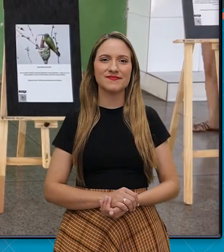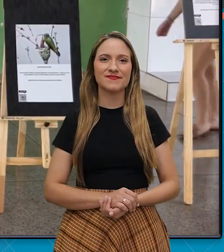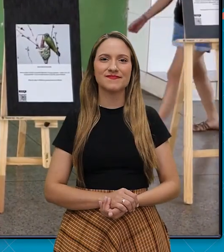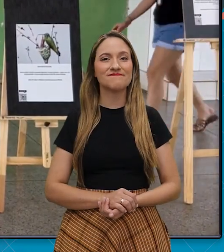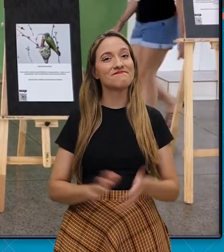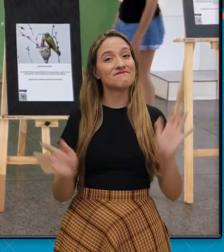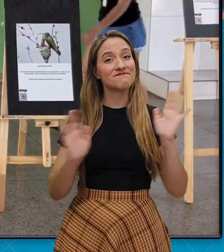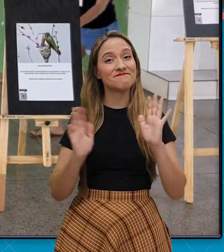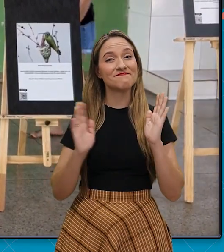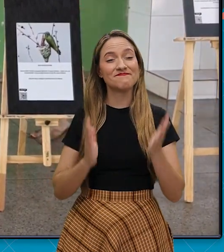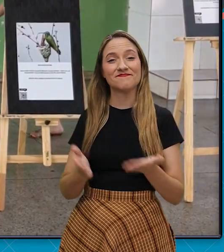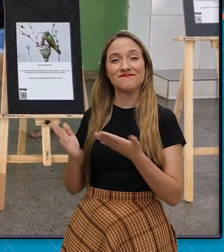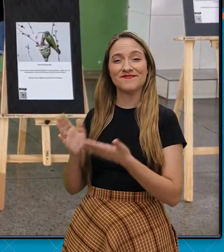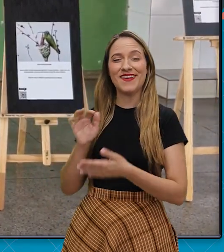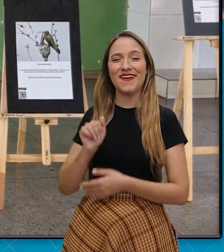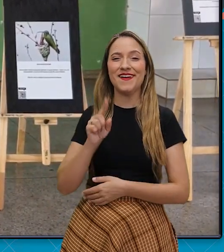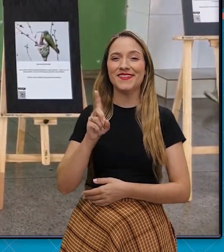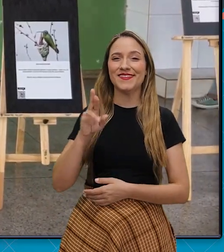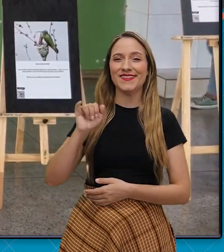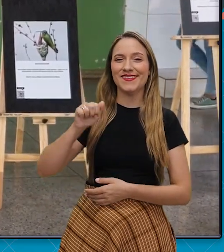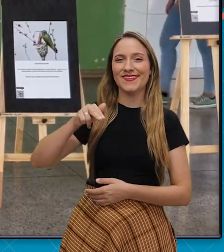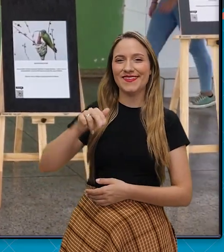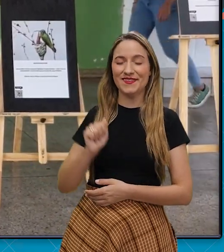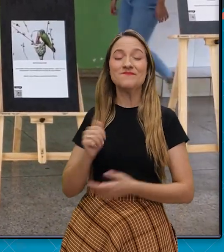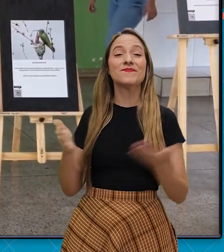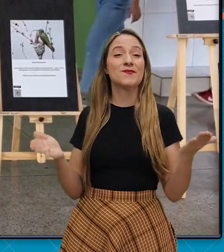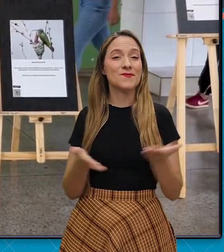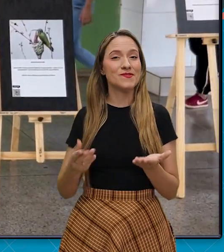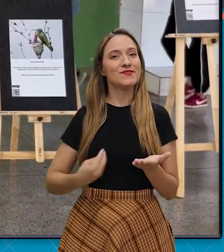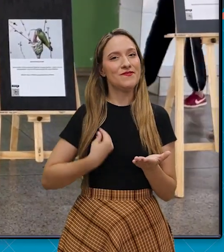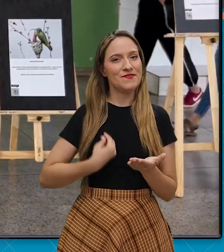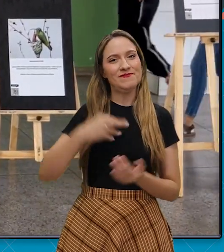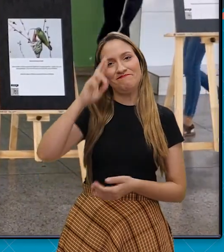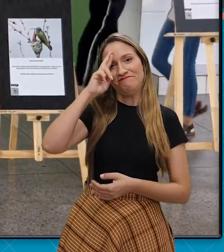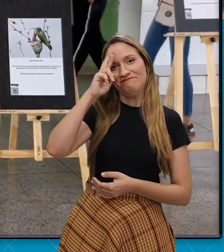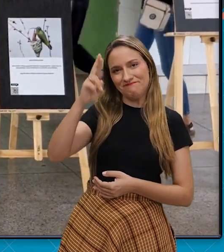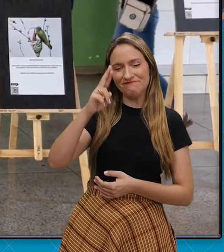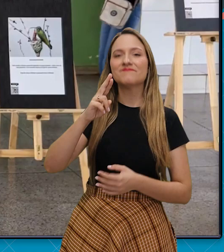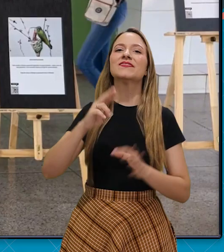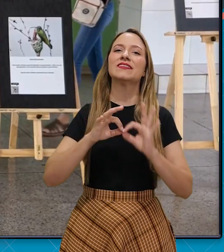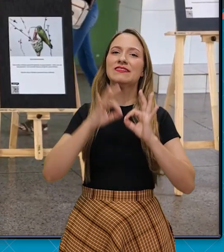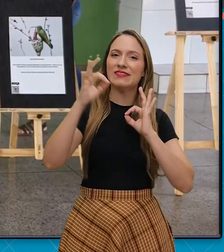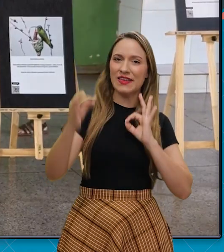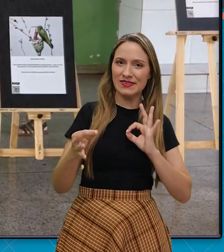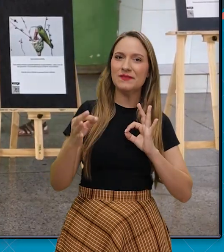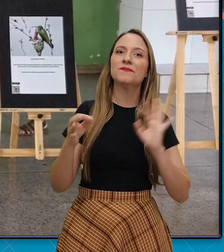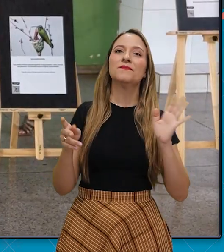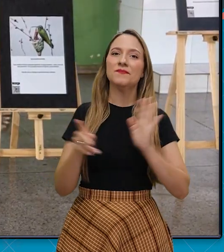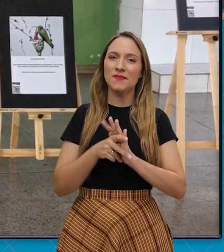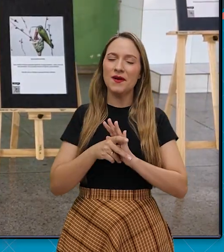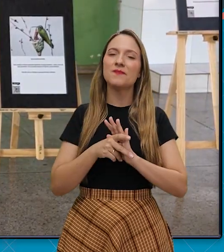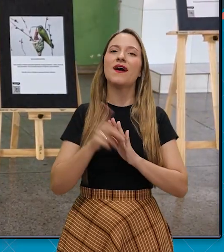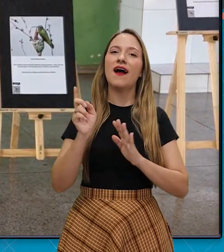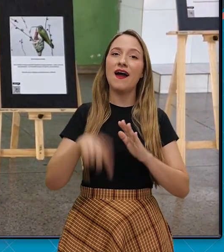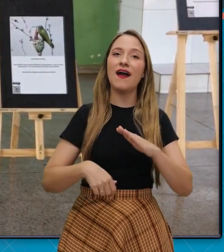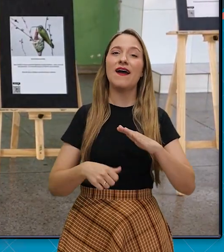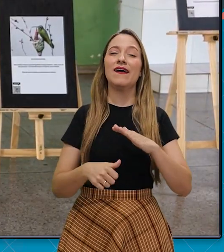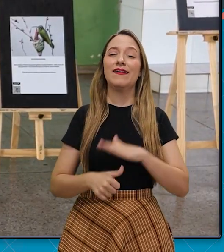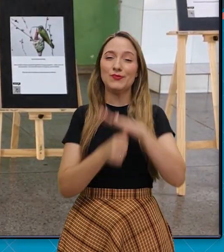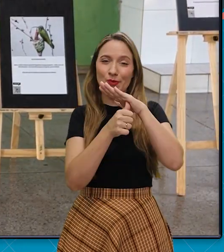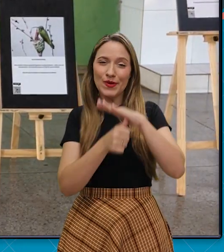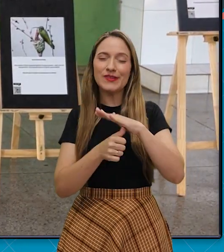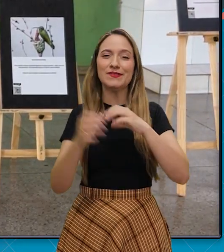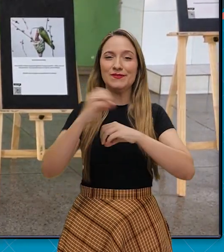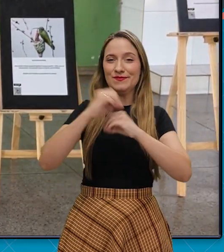Olá, meu nome é Adriana Régia. Estou atualmente na direção de extensão da Pró-Reitoria de Extensão e Cultura da Universidade